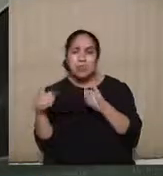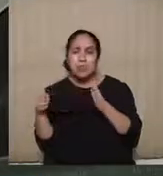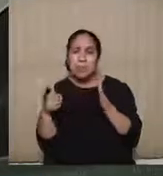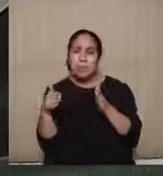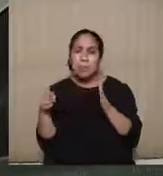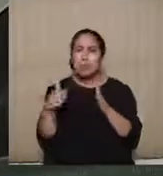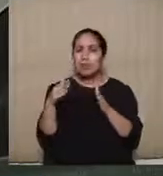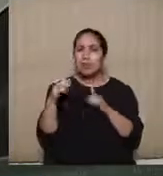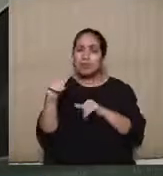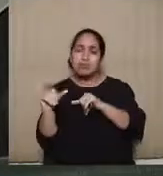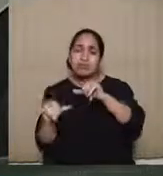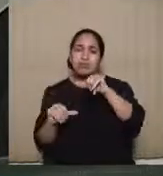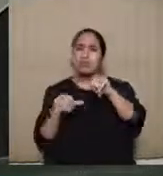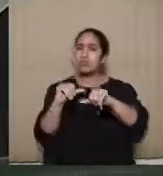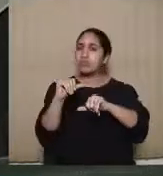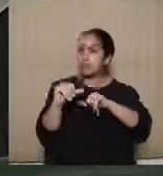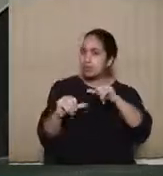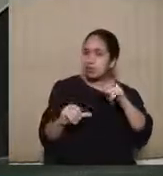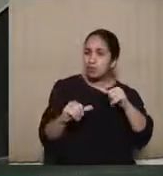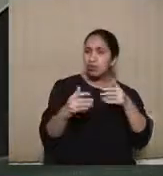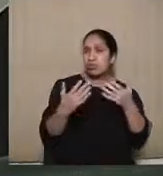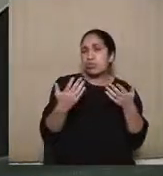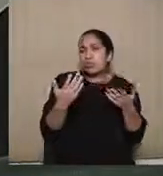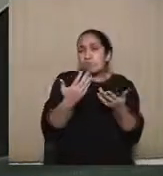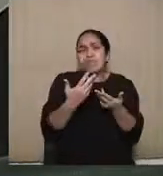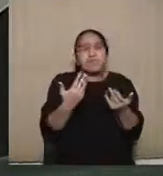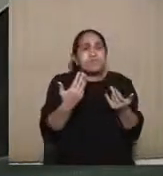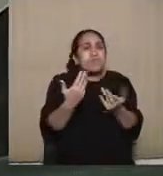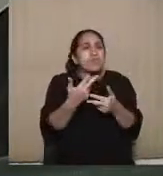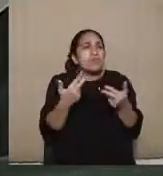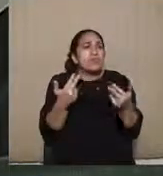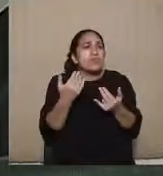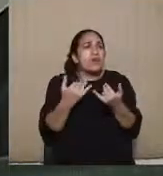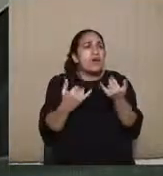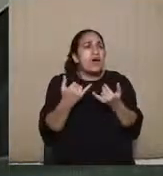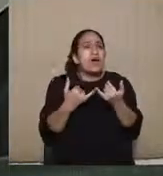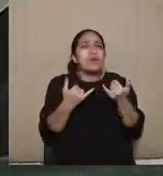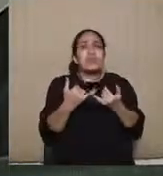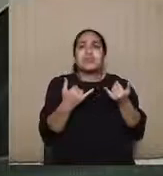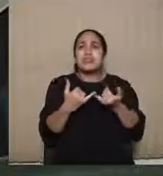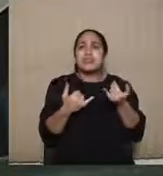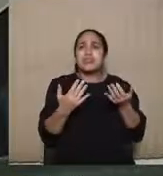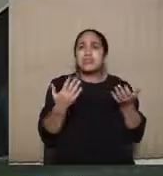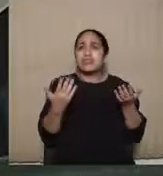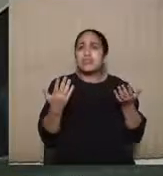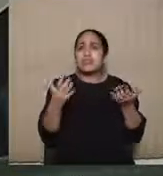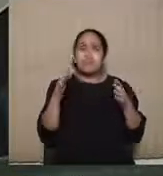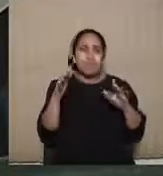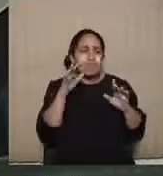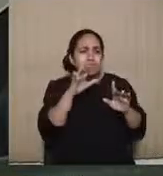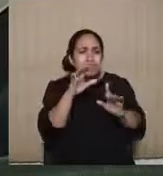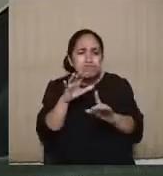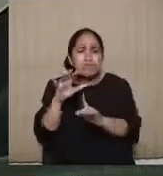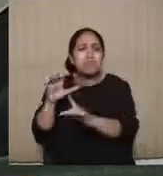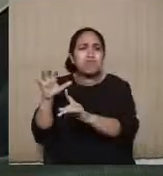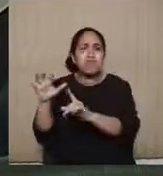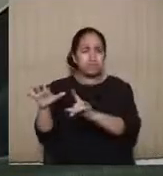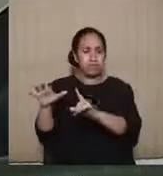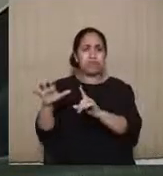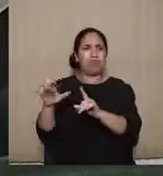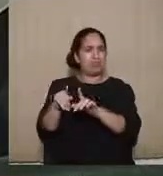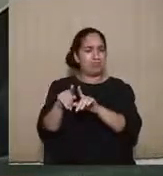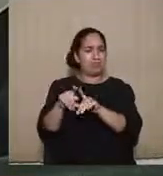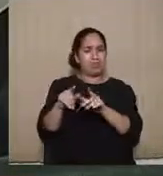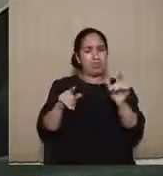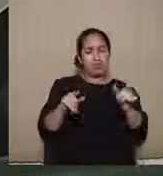de transição em que as coisas parecem, esses princípios todos nos parecem que, de alguma maneira, influenciam também